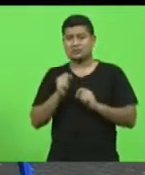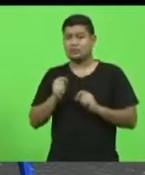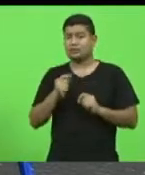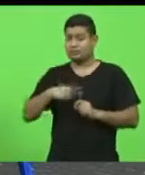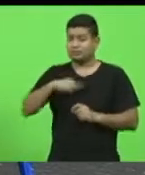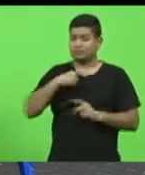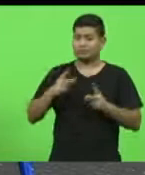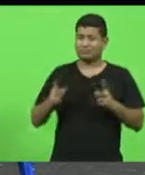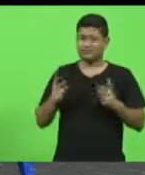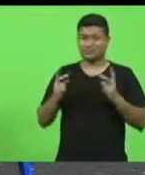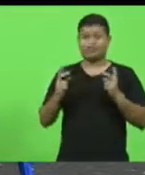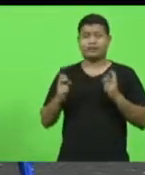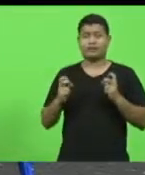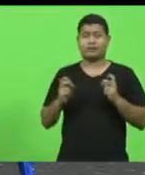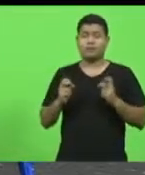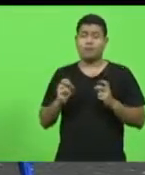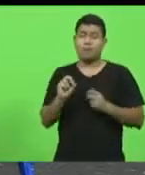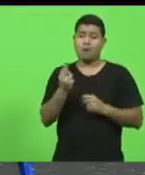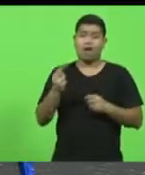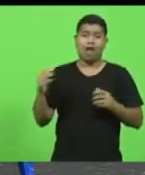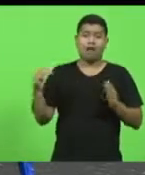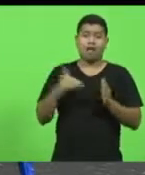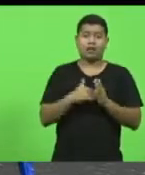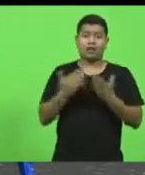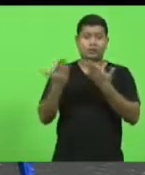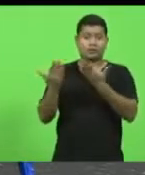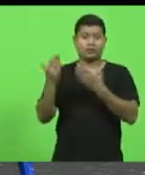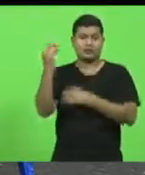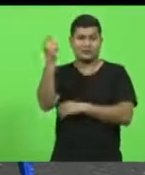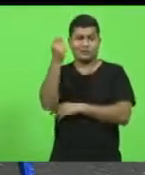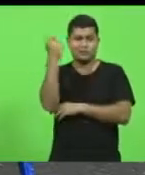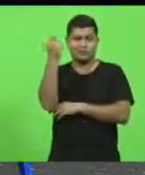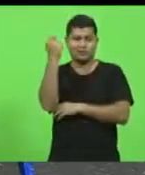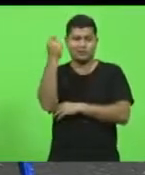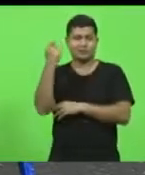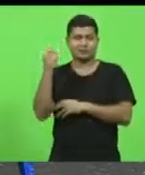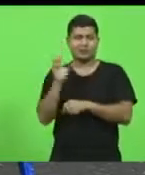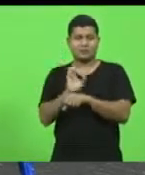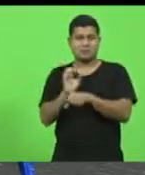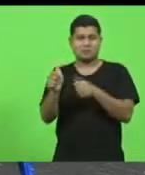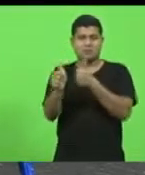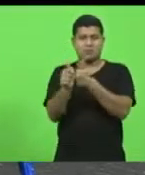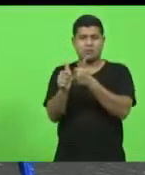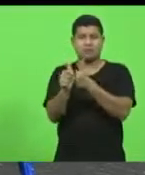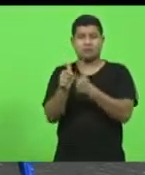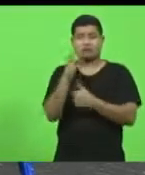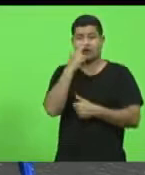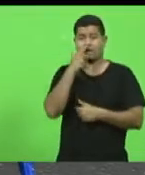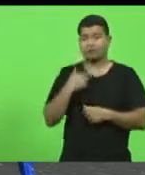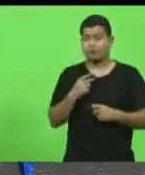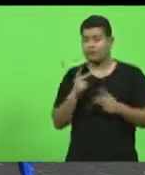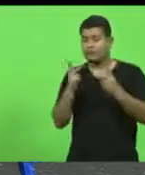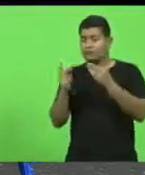no litoral gaúcho, a impressão que a gente tem que nós estamos num outro país.